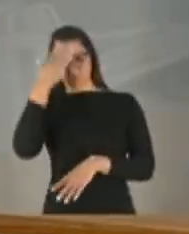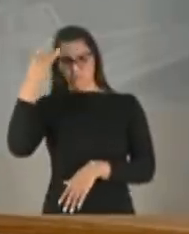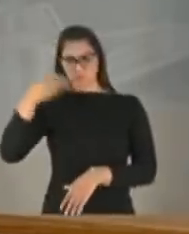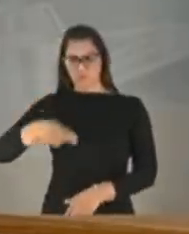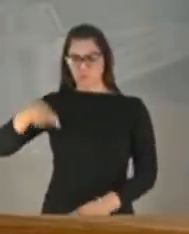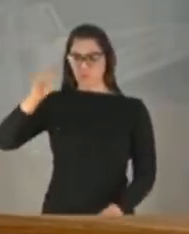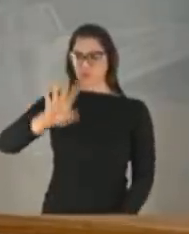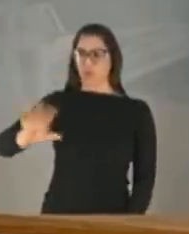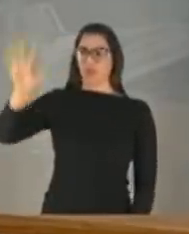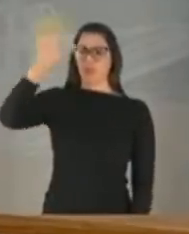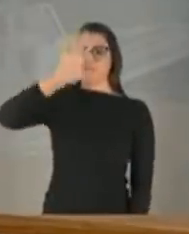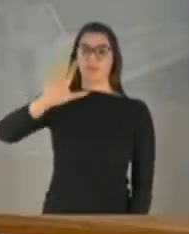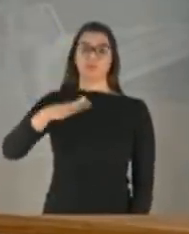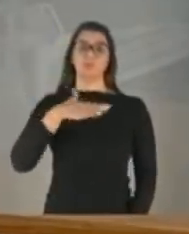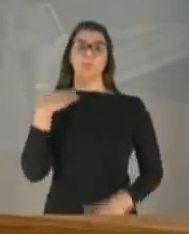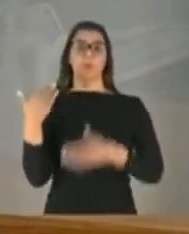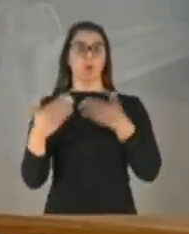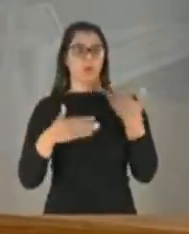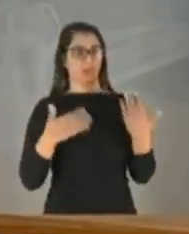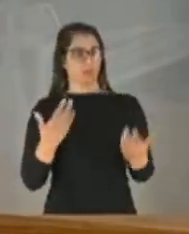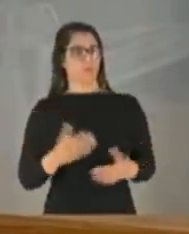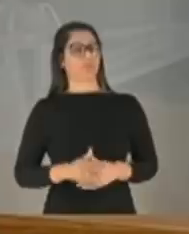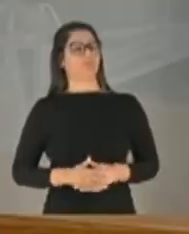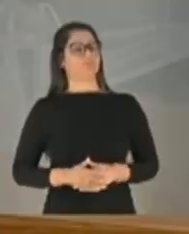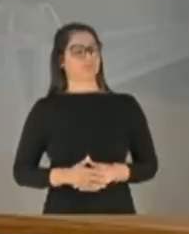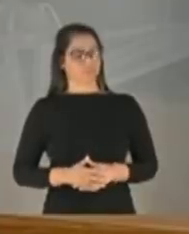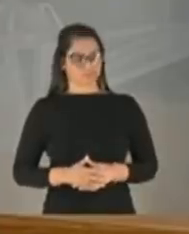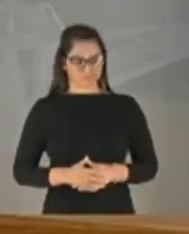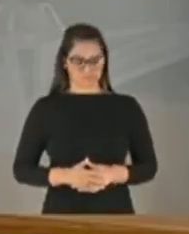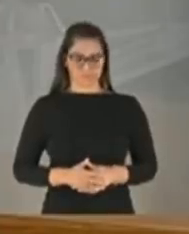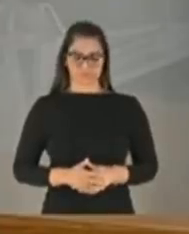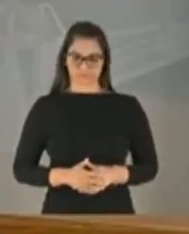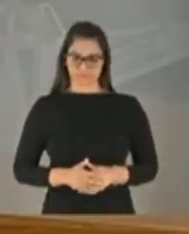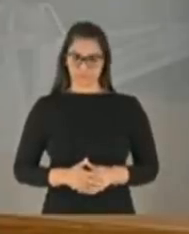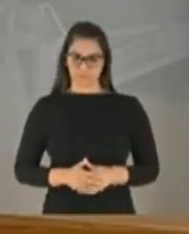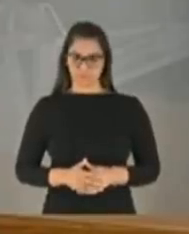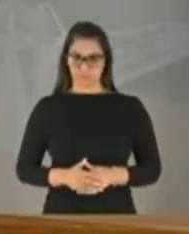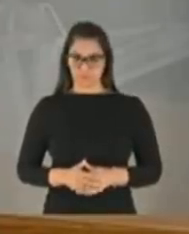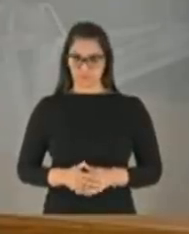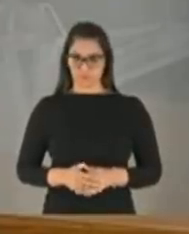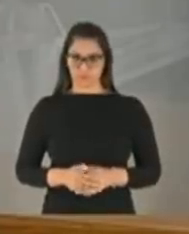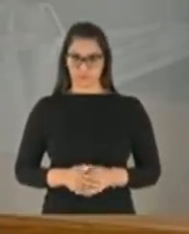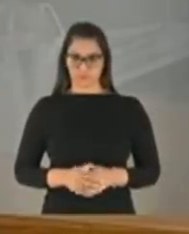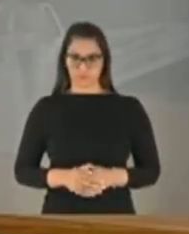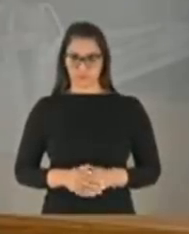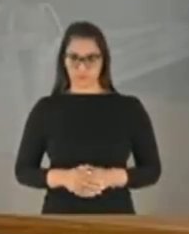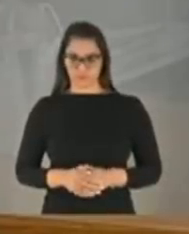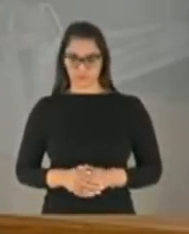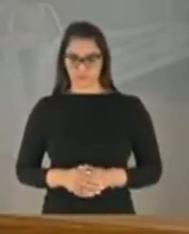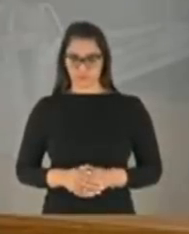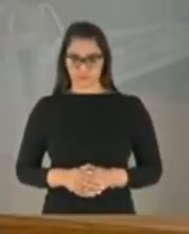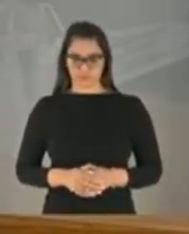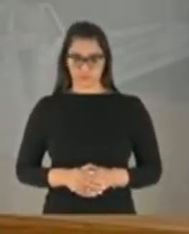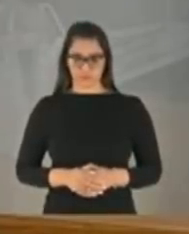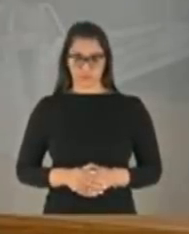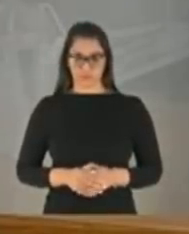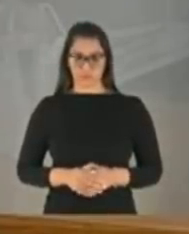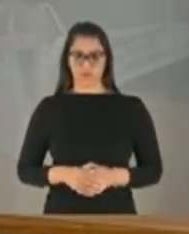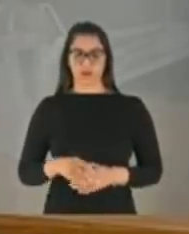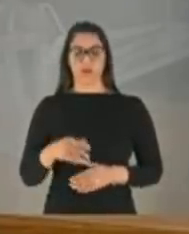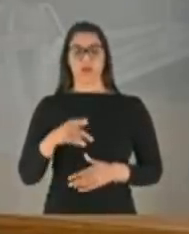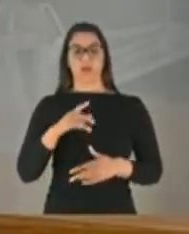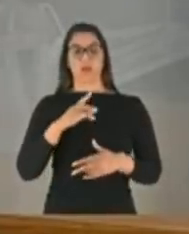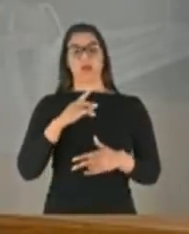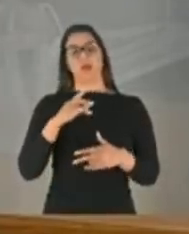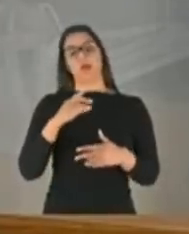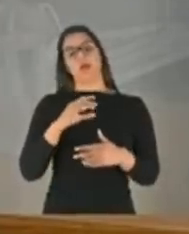Senhoras e senhores, a hipocrisia tem sido uma constante nesta pandemia, não somente nesta